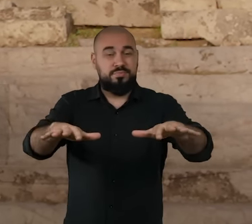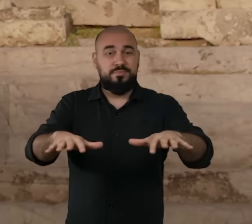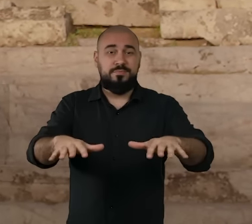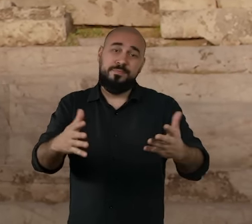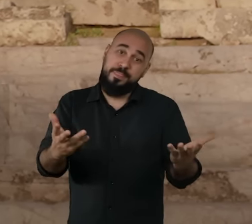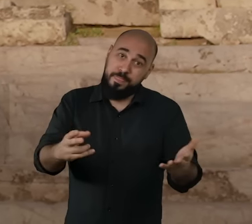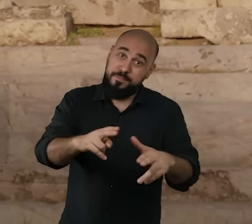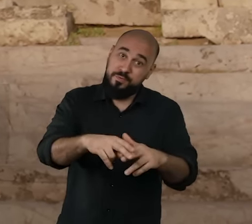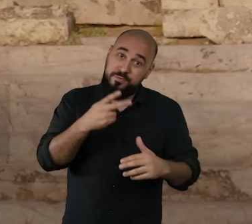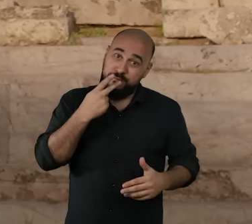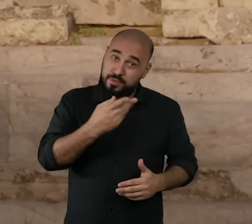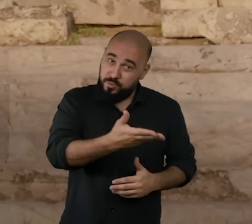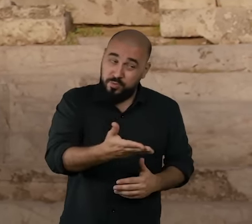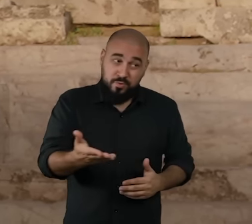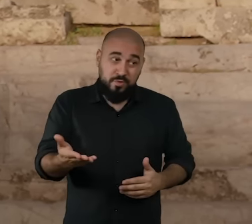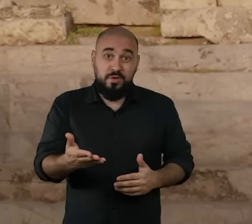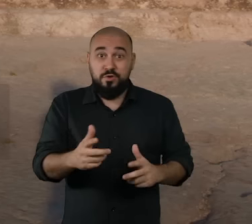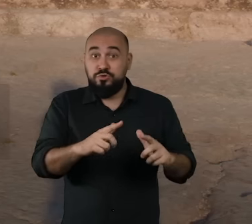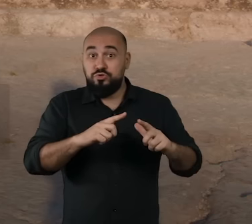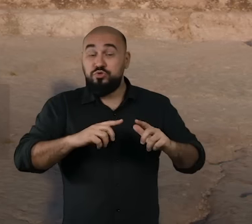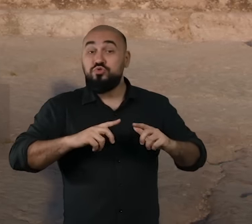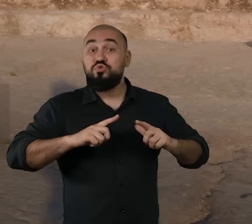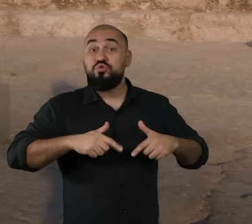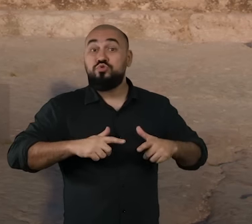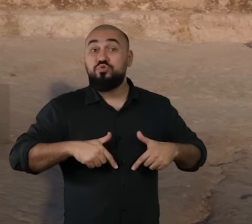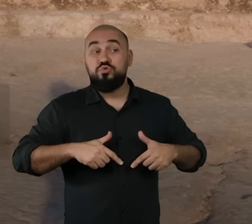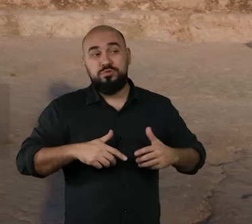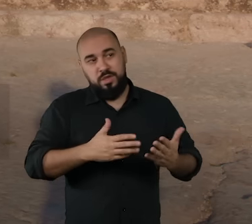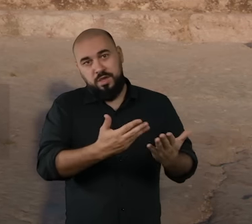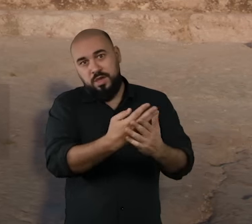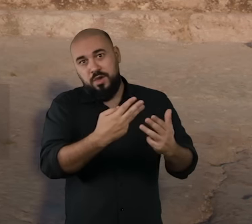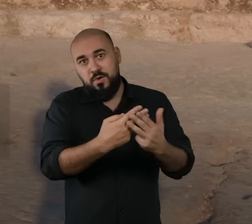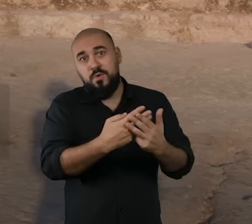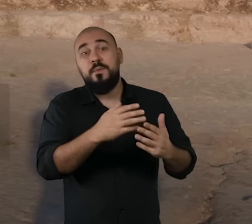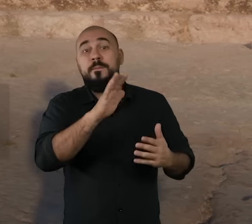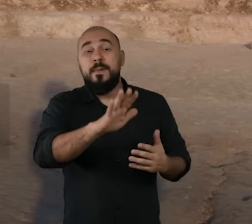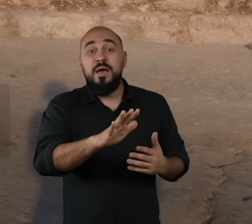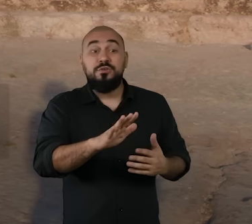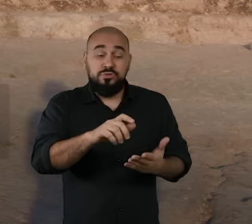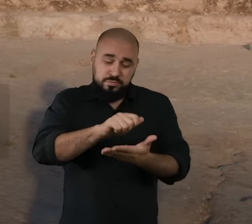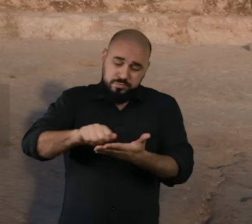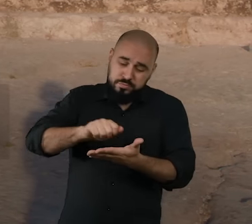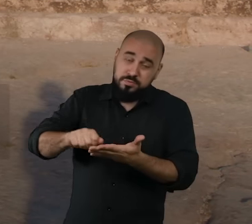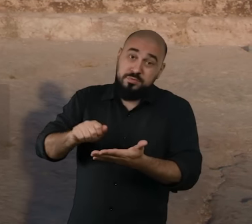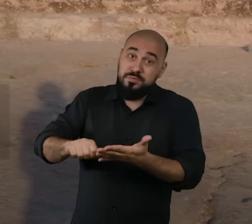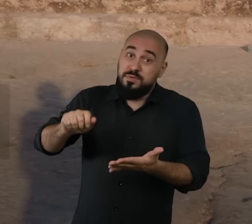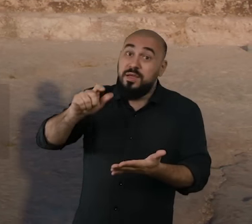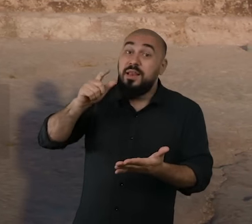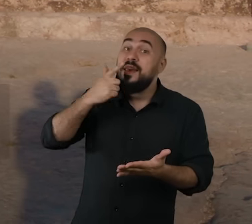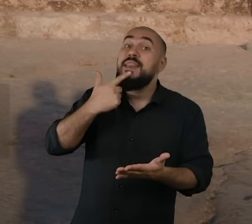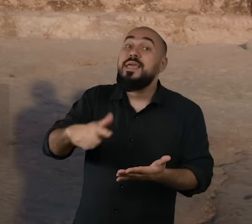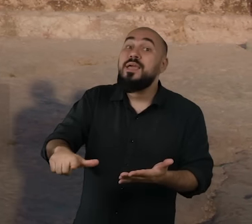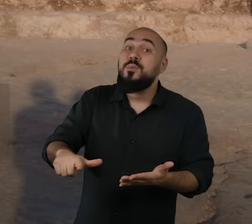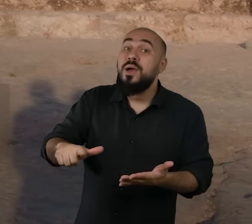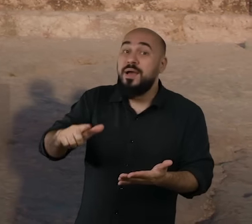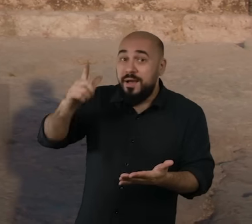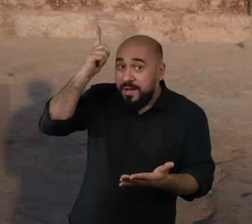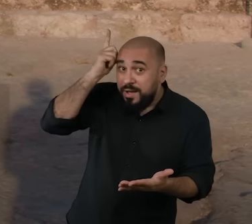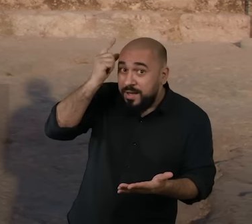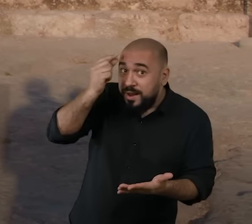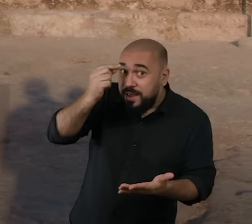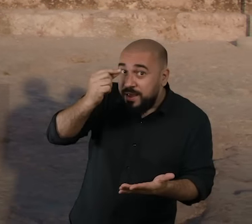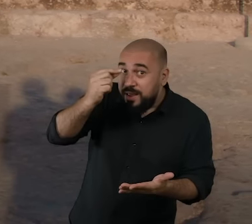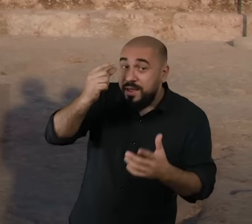a maior parte dos seus escritores fossem judeus. Eles queriam ganhar o mundo para Cristo. Então usaram a língua que praticamente todos